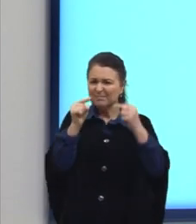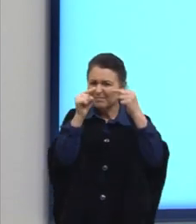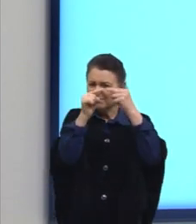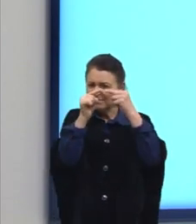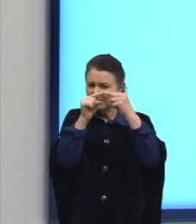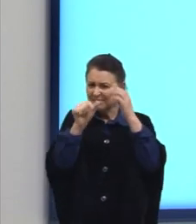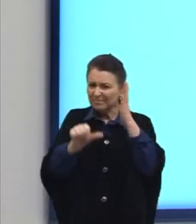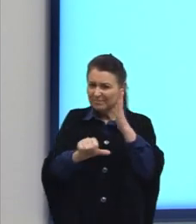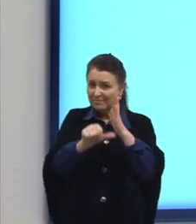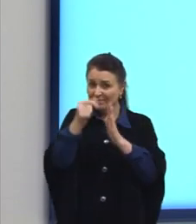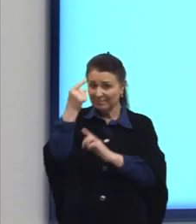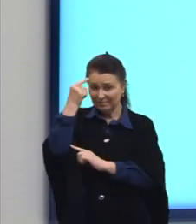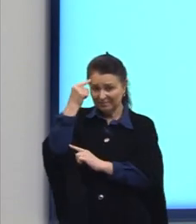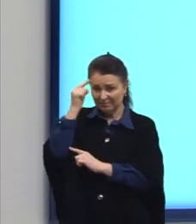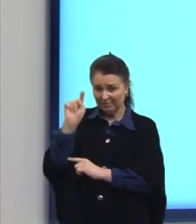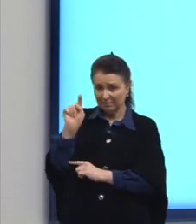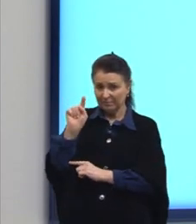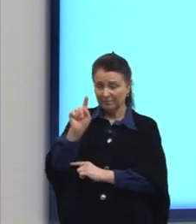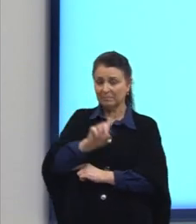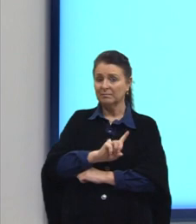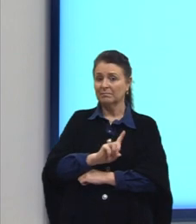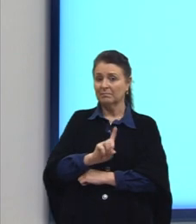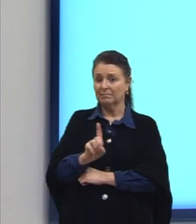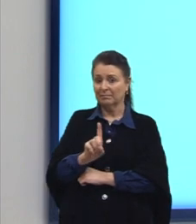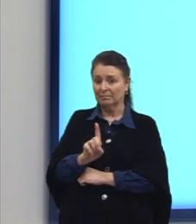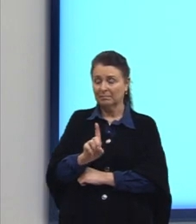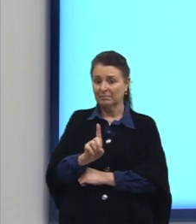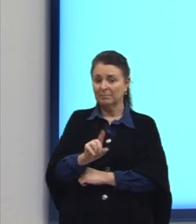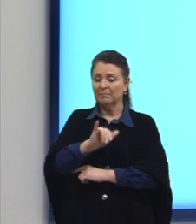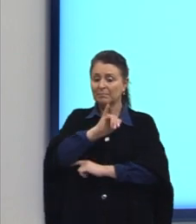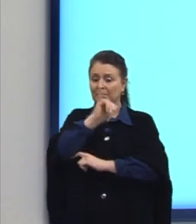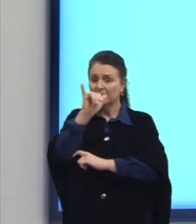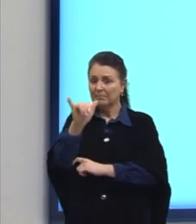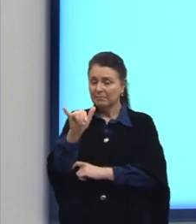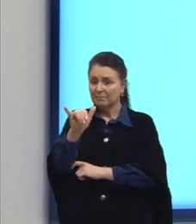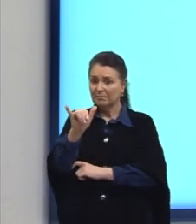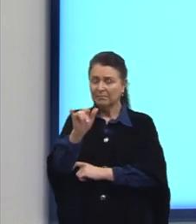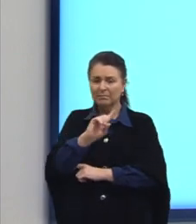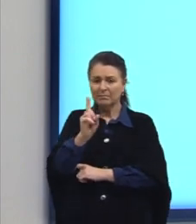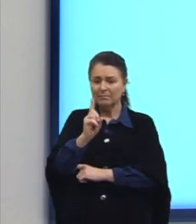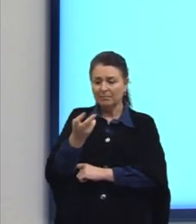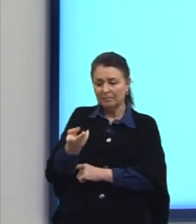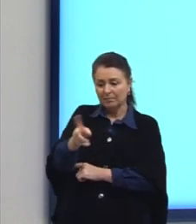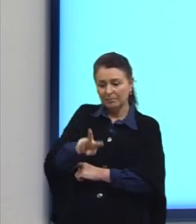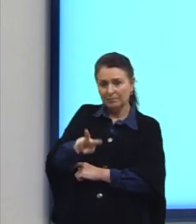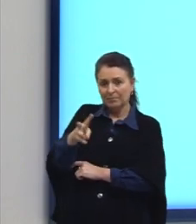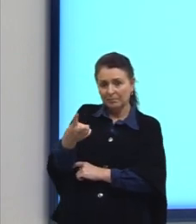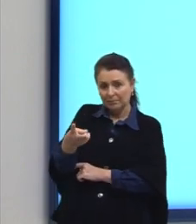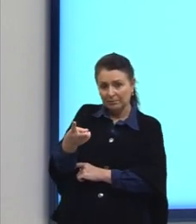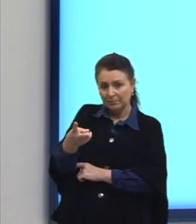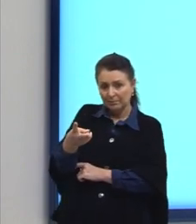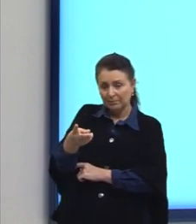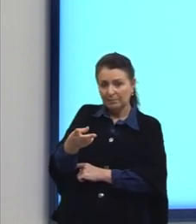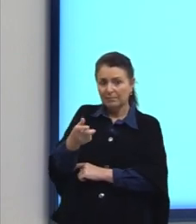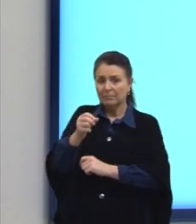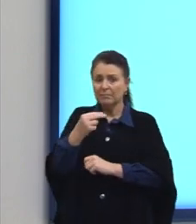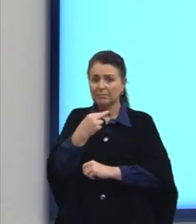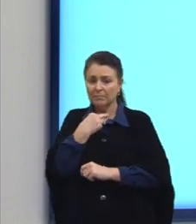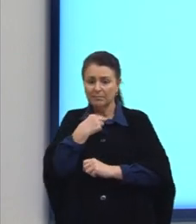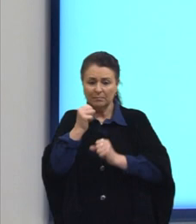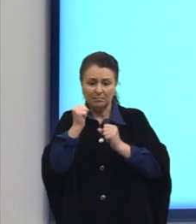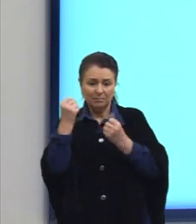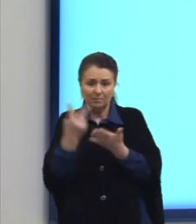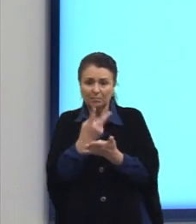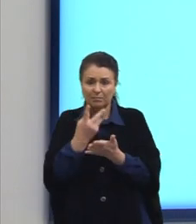primeira ideia? Não, Avisar não é tão oposto a ponto de não poder acontecer numa